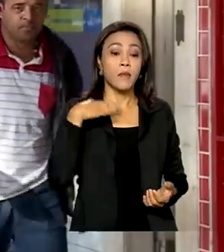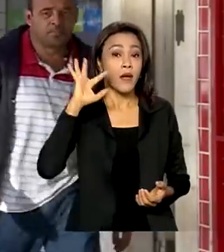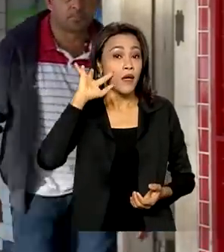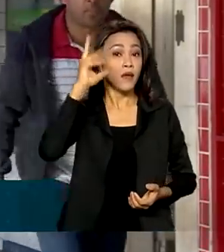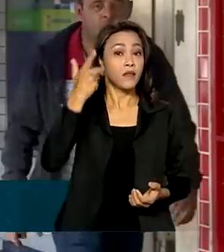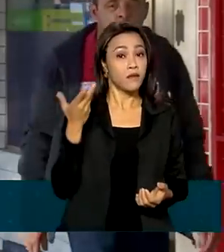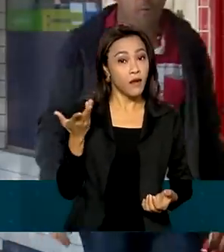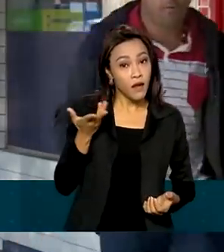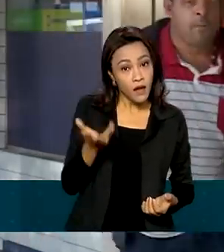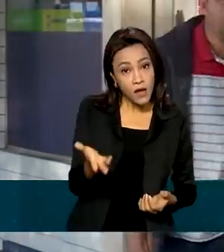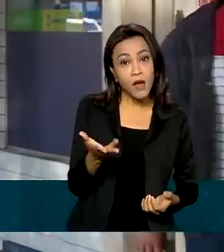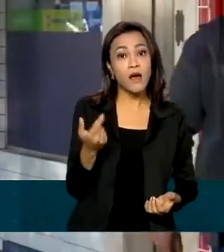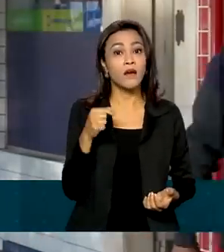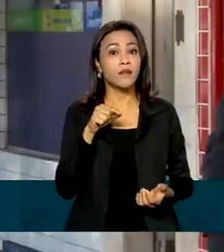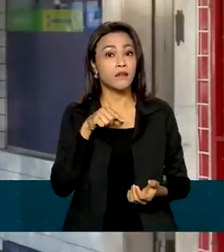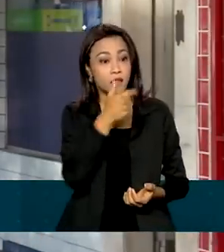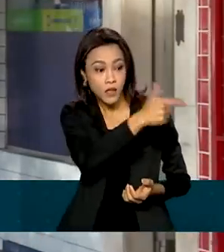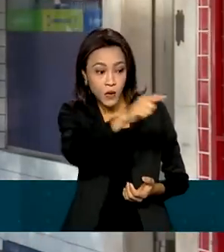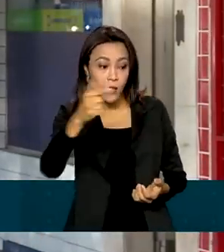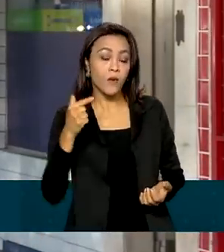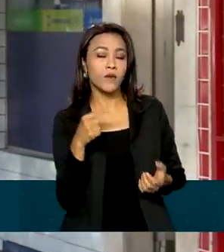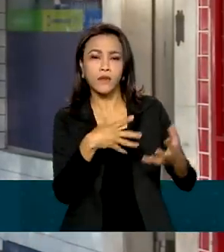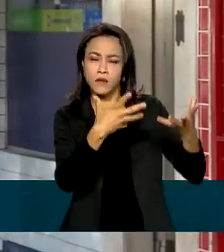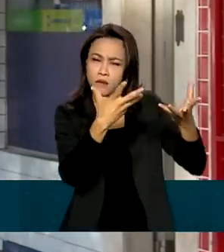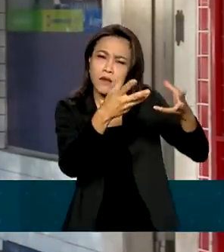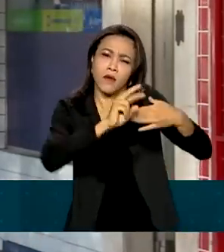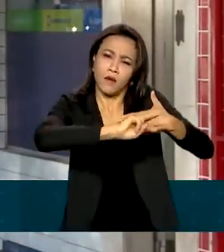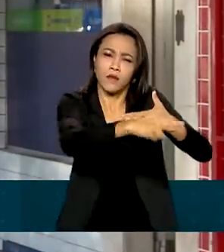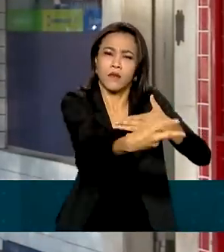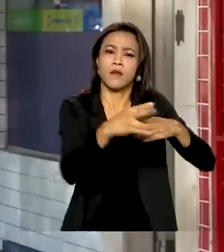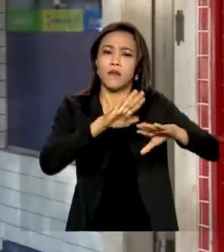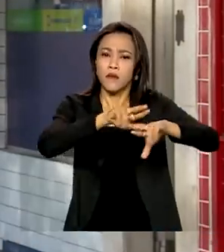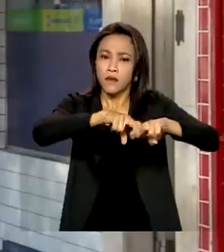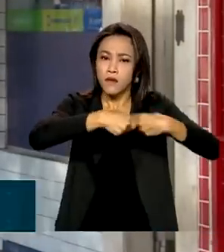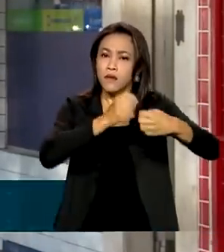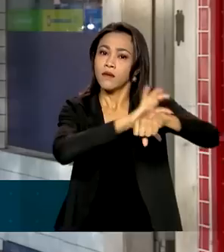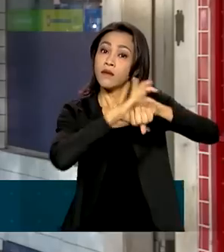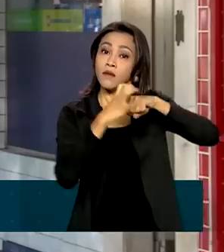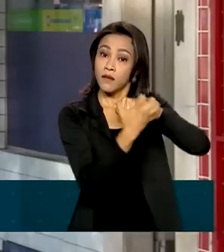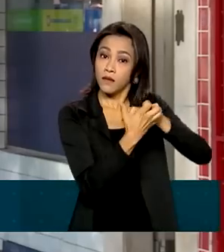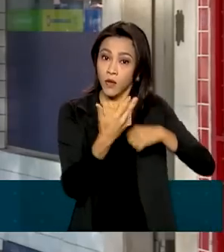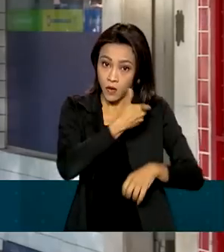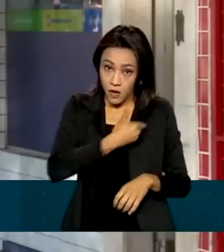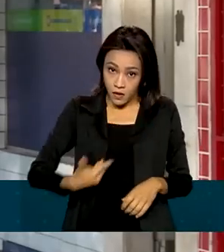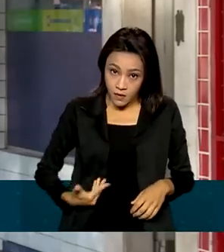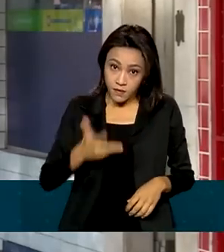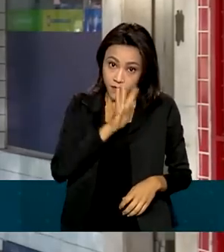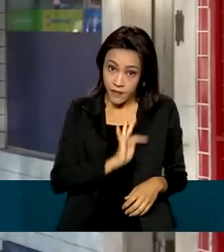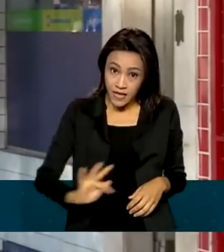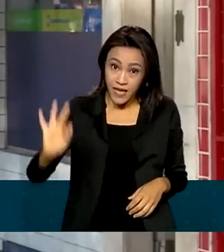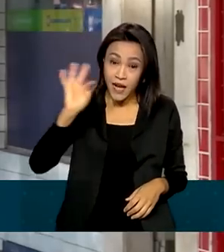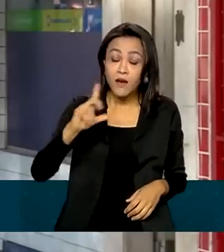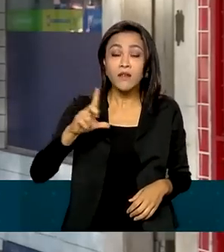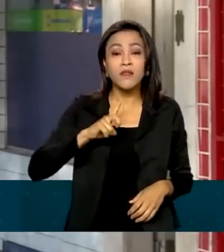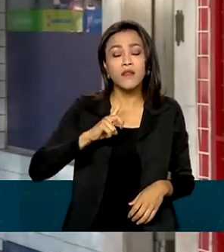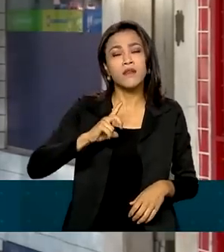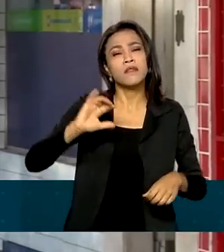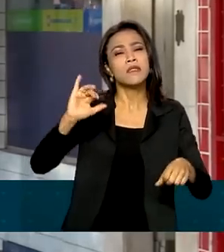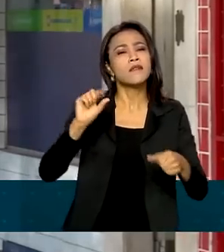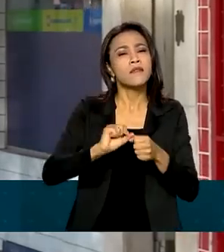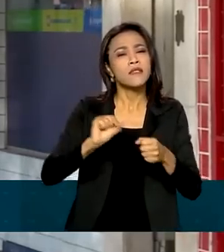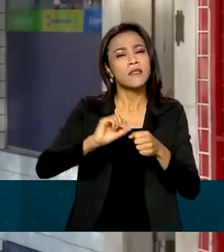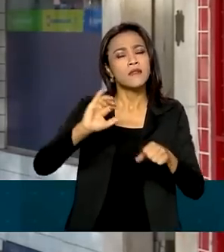e outros efeitos da crise econômica causada pela pandemia, o governo federal tomou uma série de medidas.